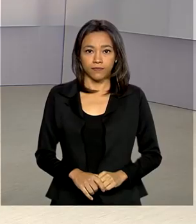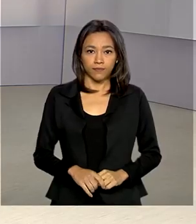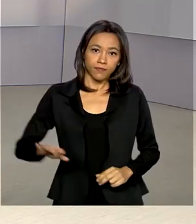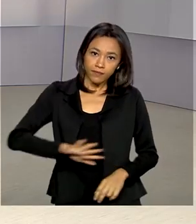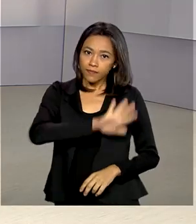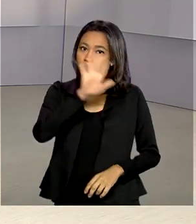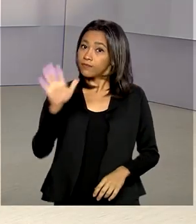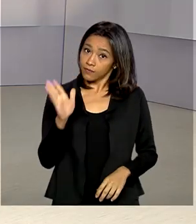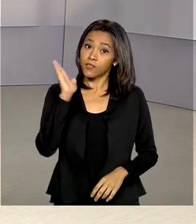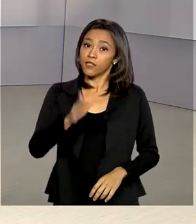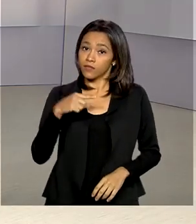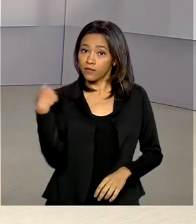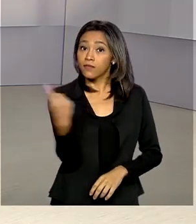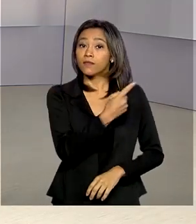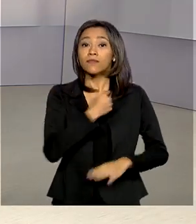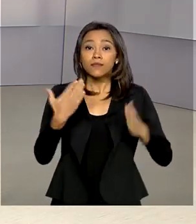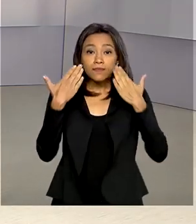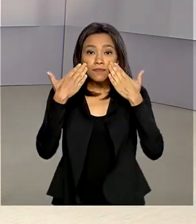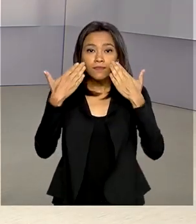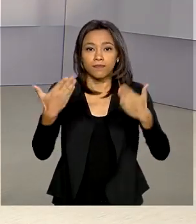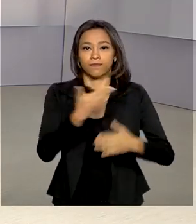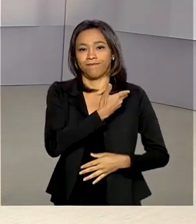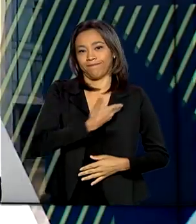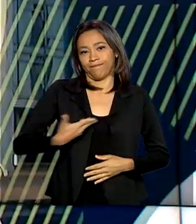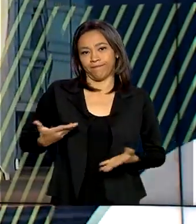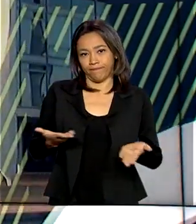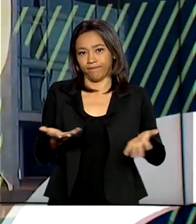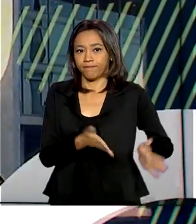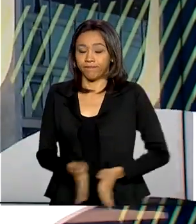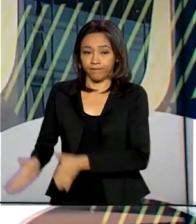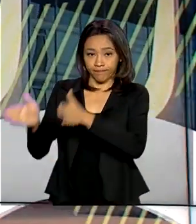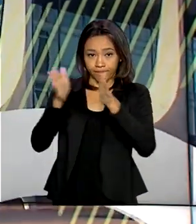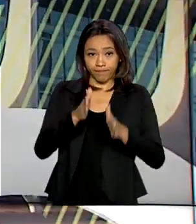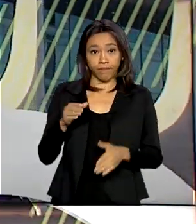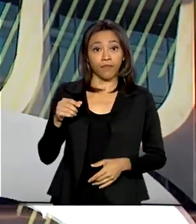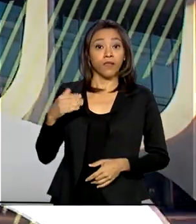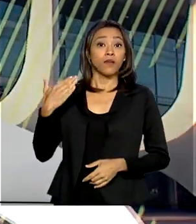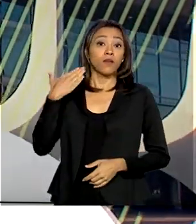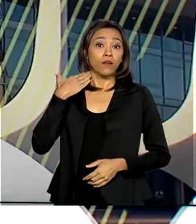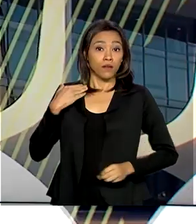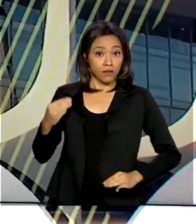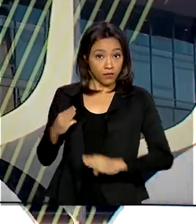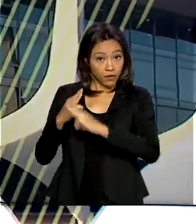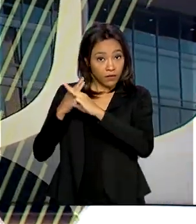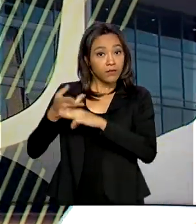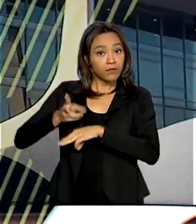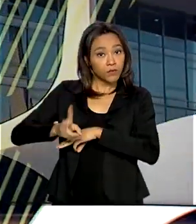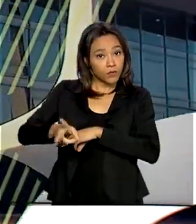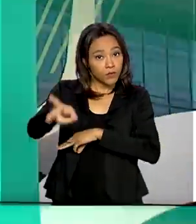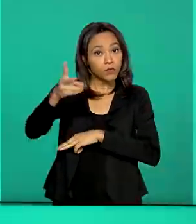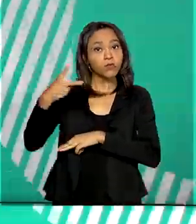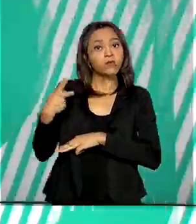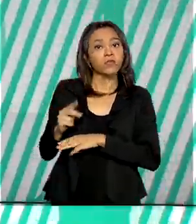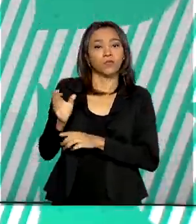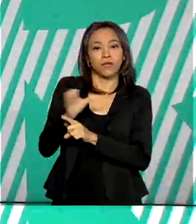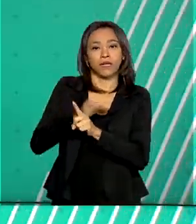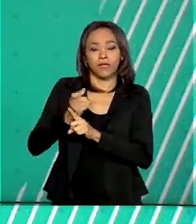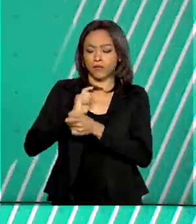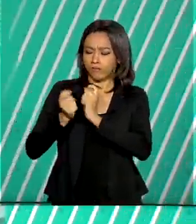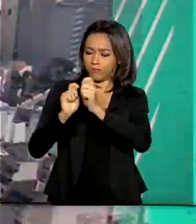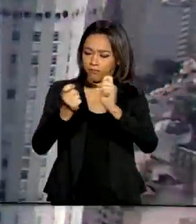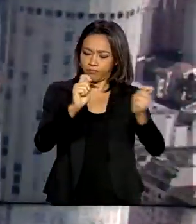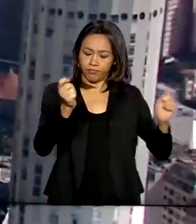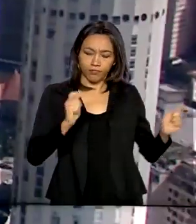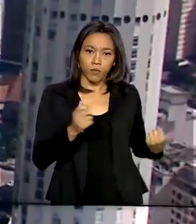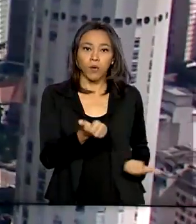Olá, já estamos no ar com o governo agora. A Caixa Econômica Federal segue com o calendário de pagamentos do auxílio